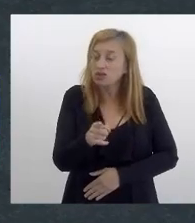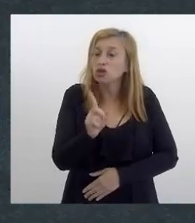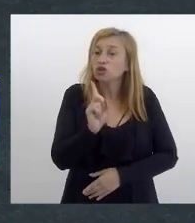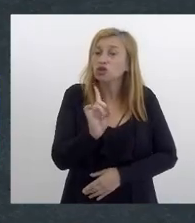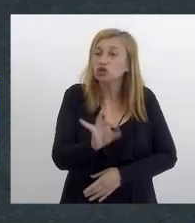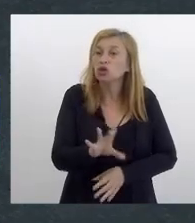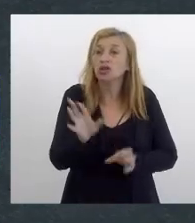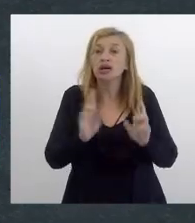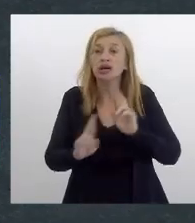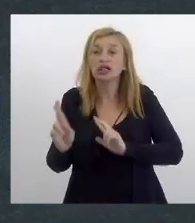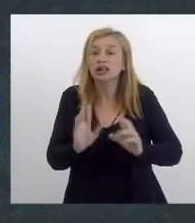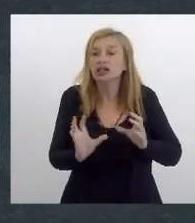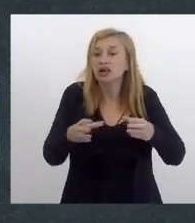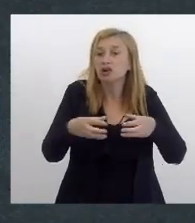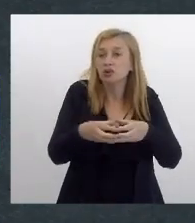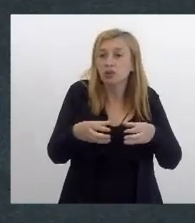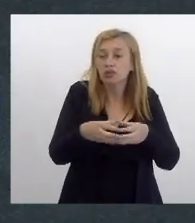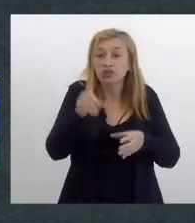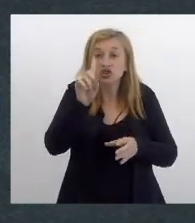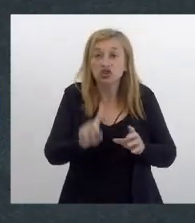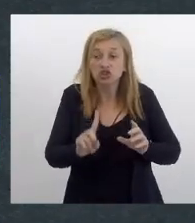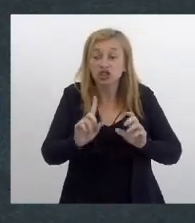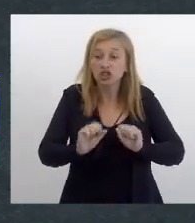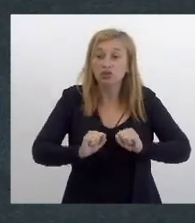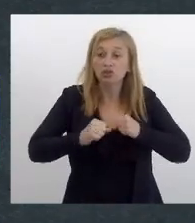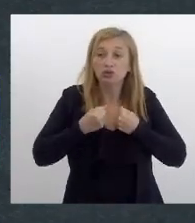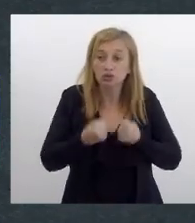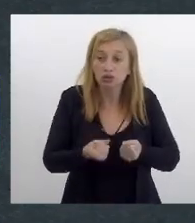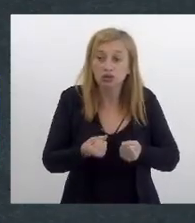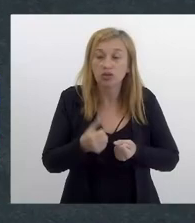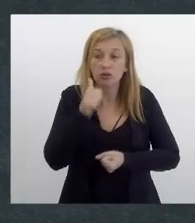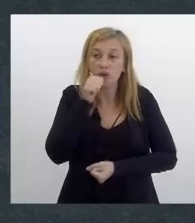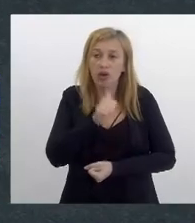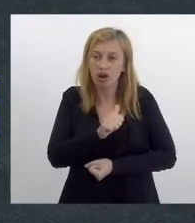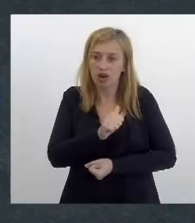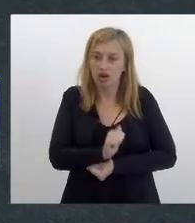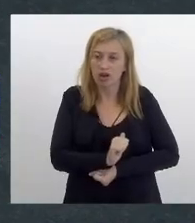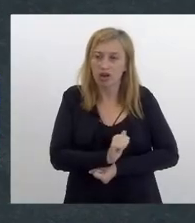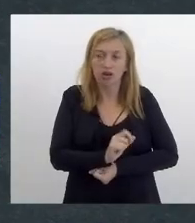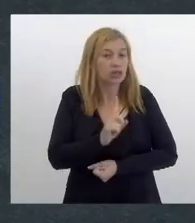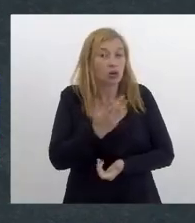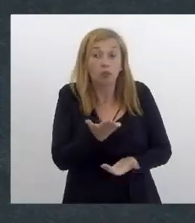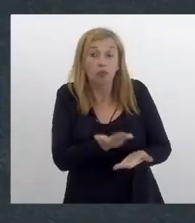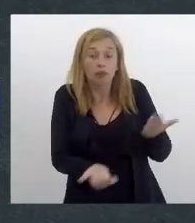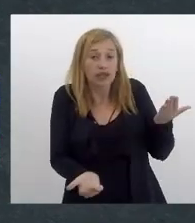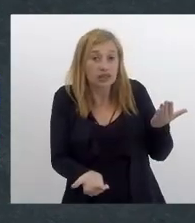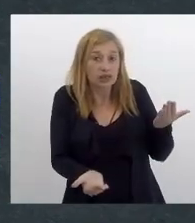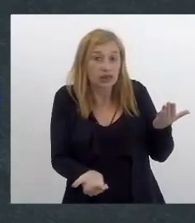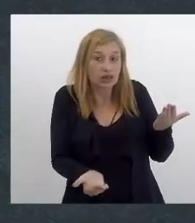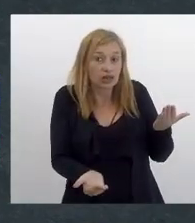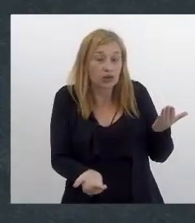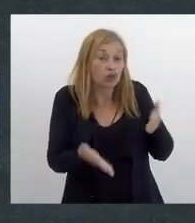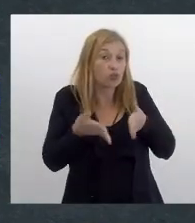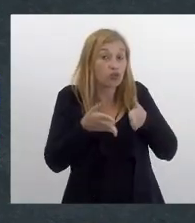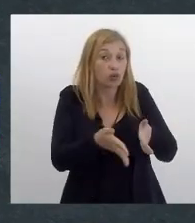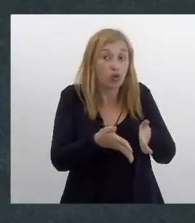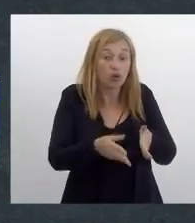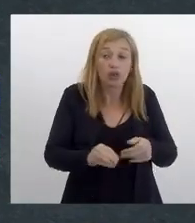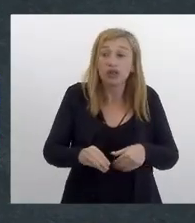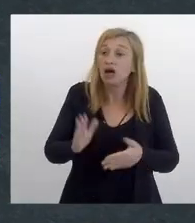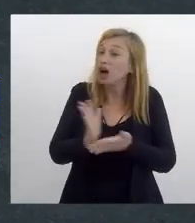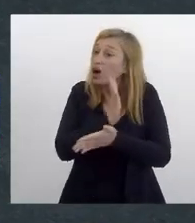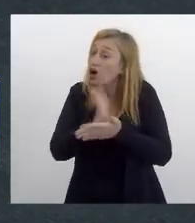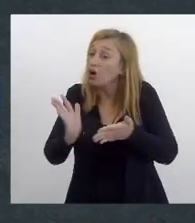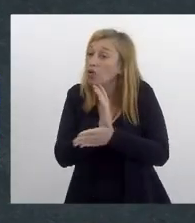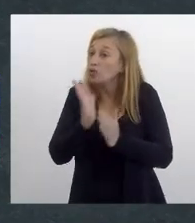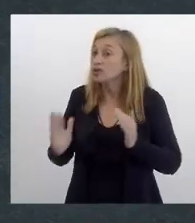relação a comissão de defesa dos direitos da mulher para não perder o protagonismo que em algumas